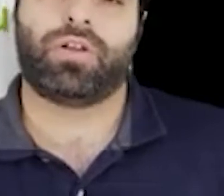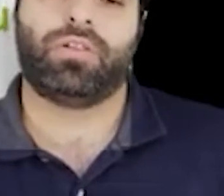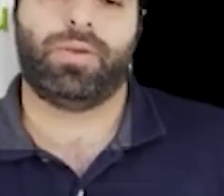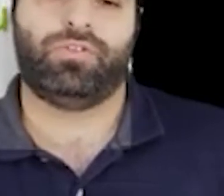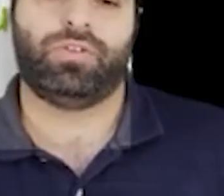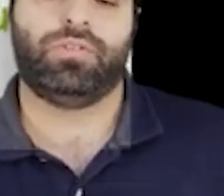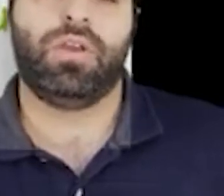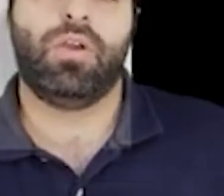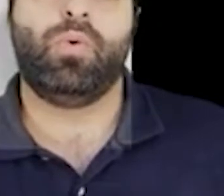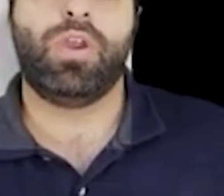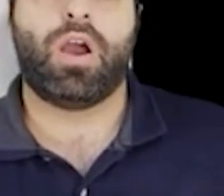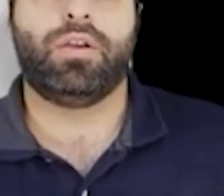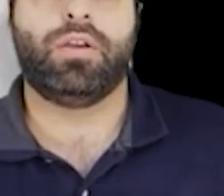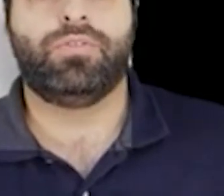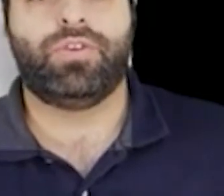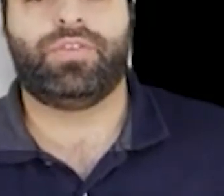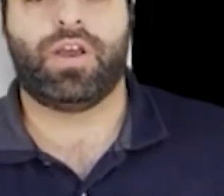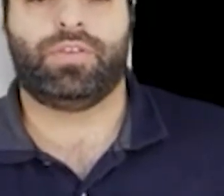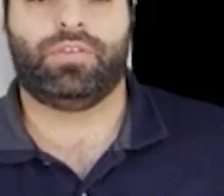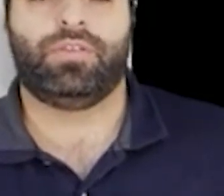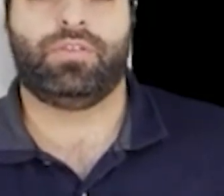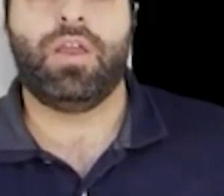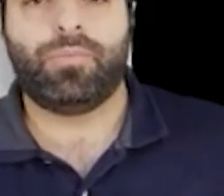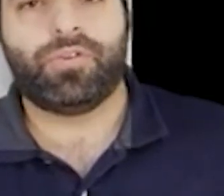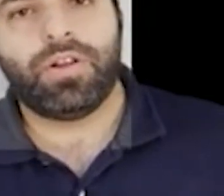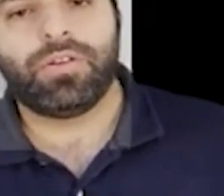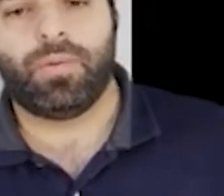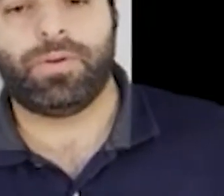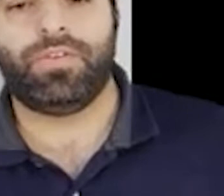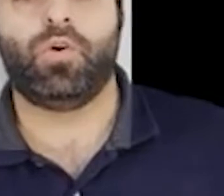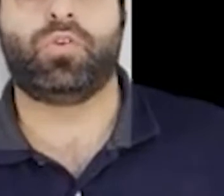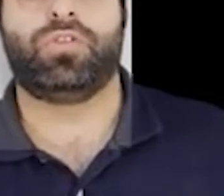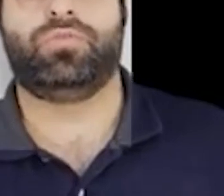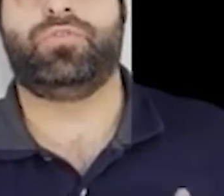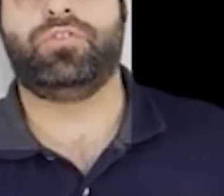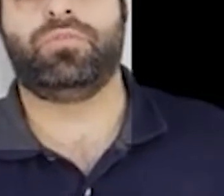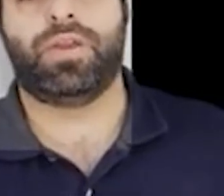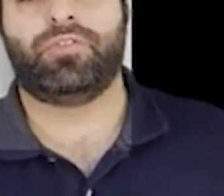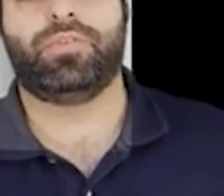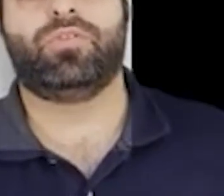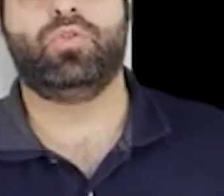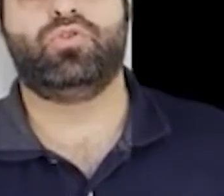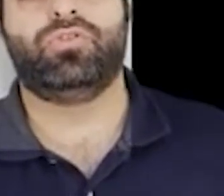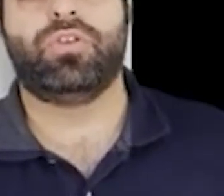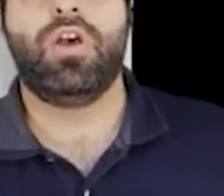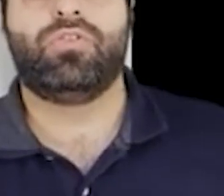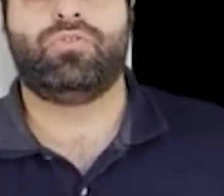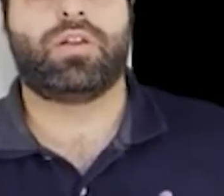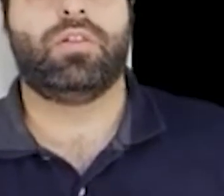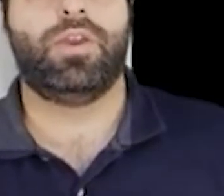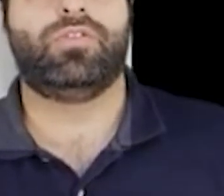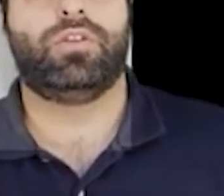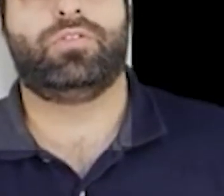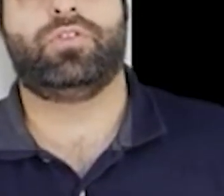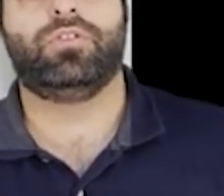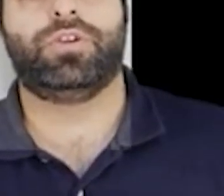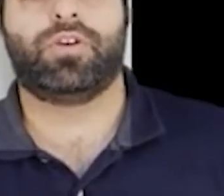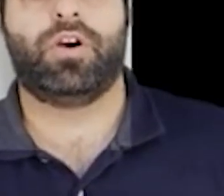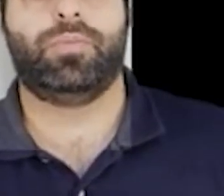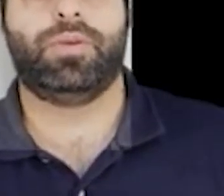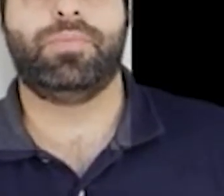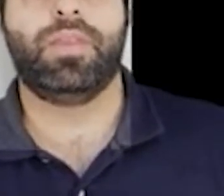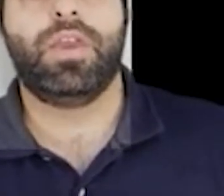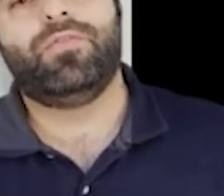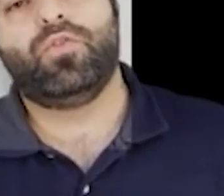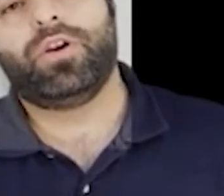estima que 70% disso possa ser usado para, possa ser substituído por outros produtos. E é isso que